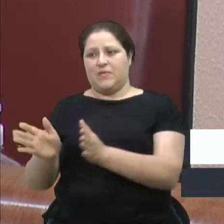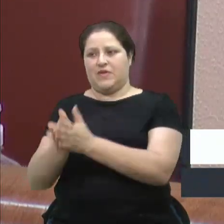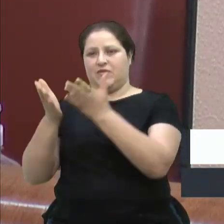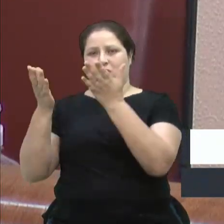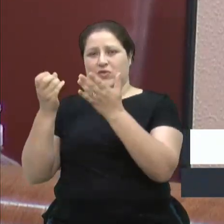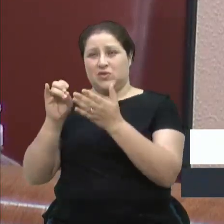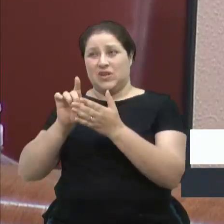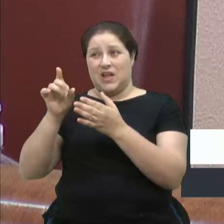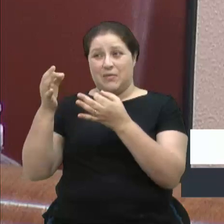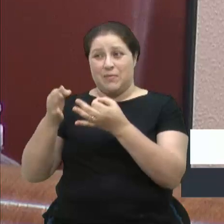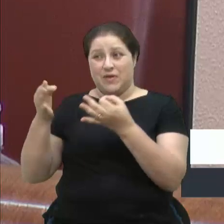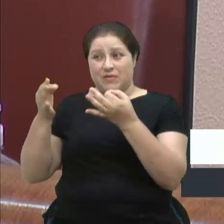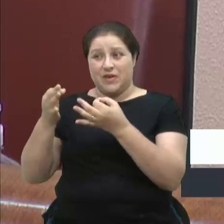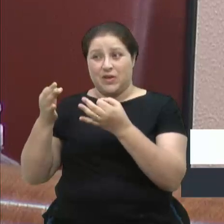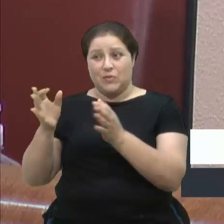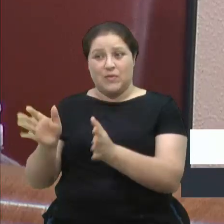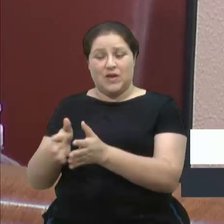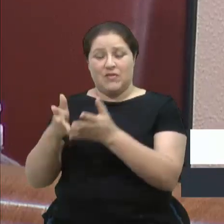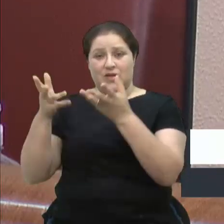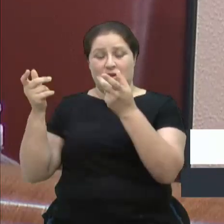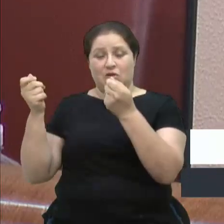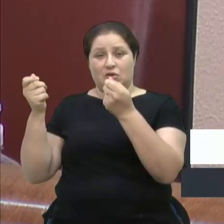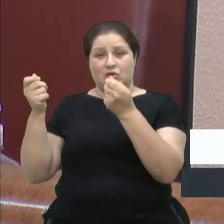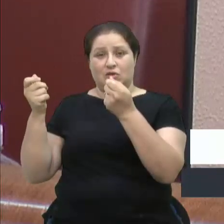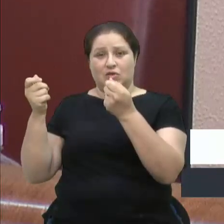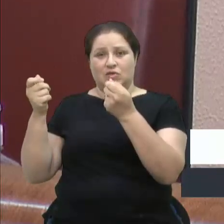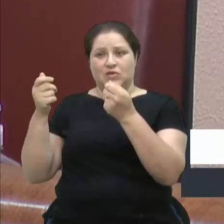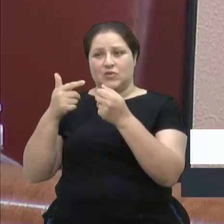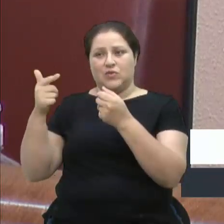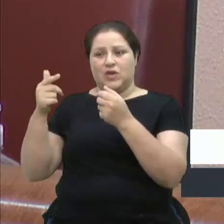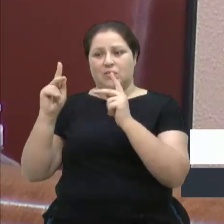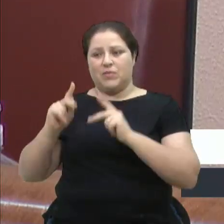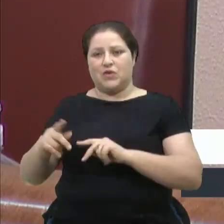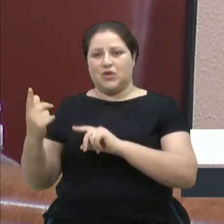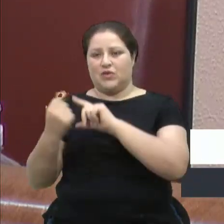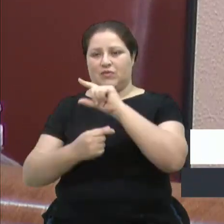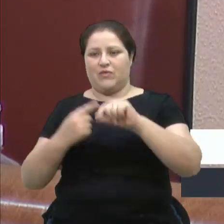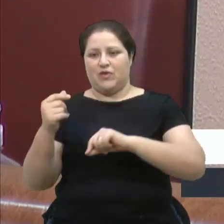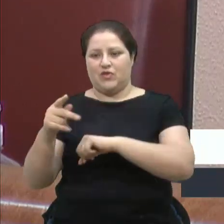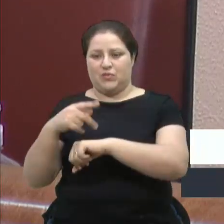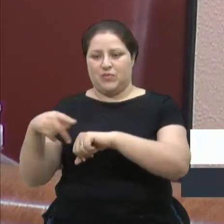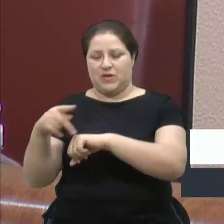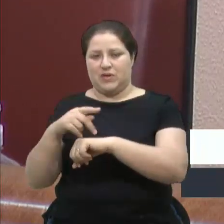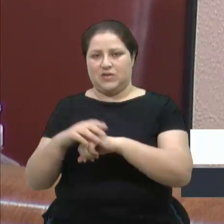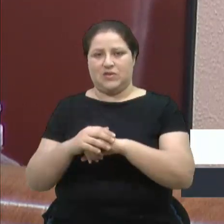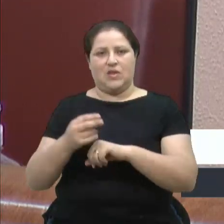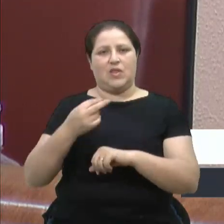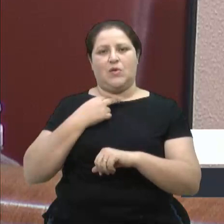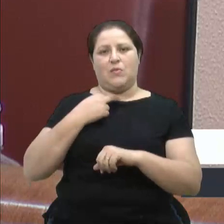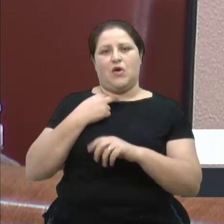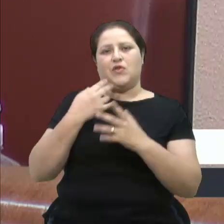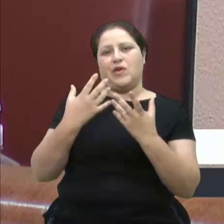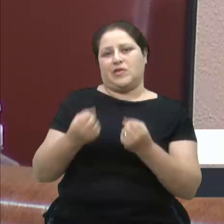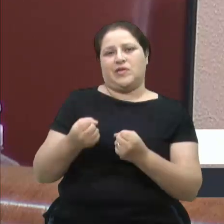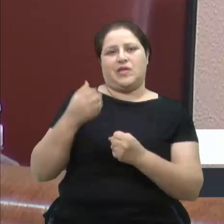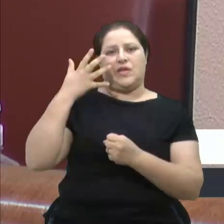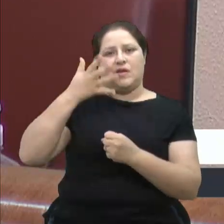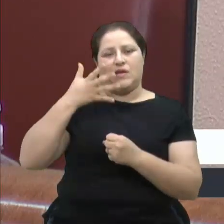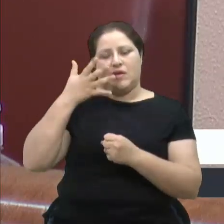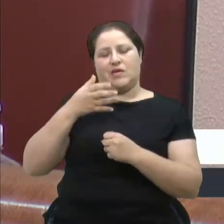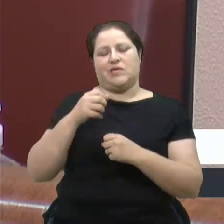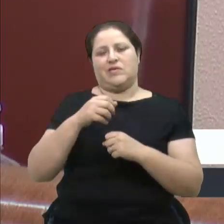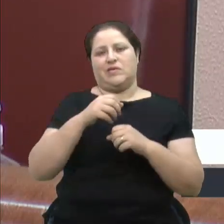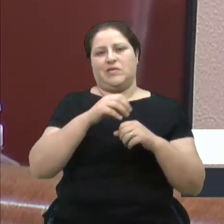narrativas que acontecem. A gente não pode cair nas narrativas. A internet não é terra sem lei. Quem coloca, quem posta lá,